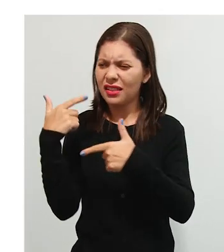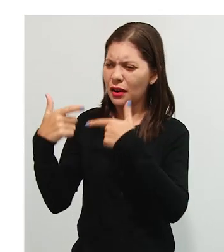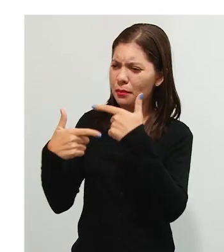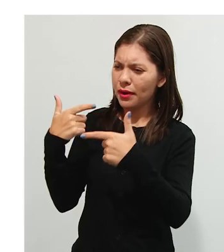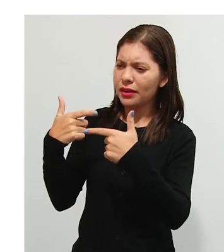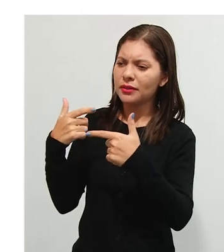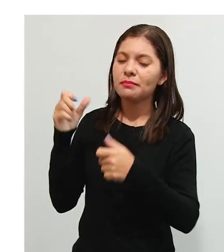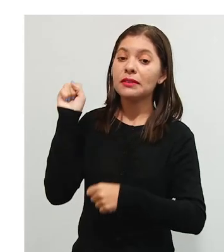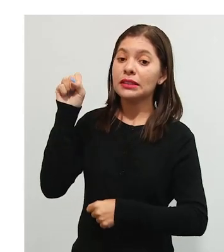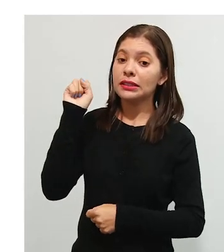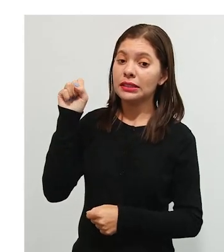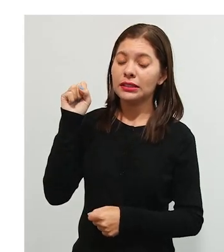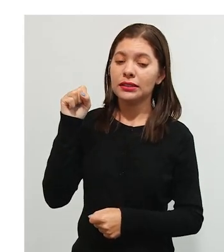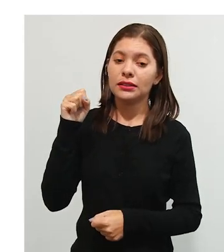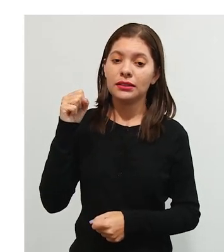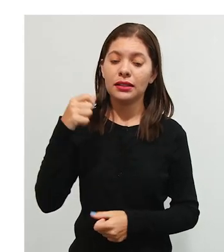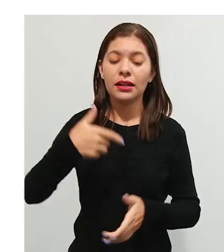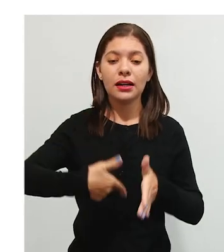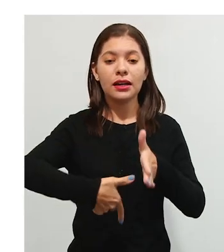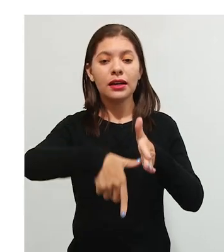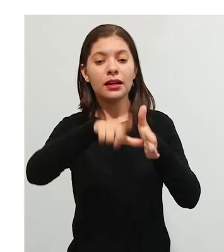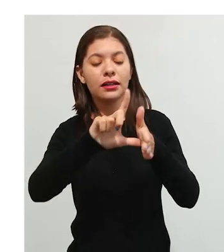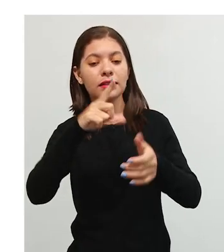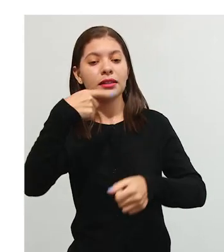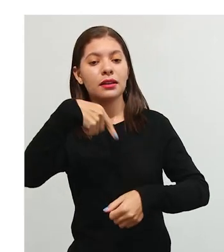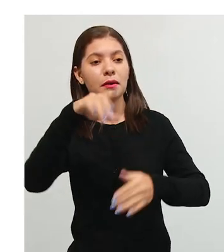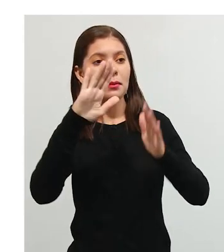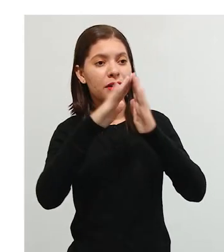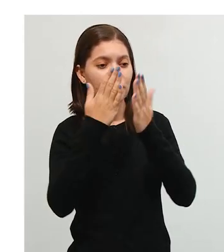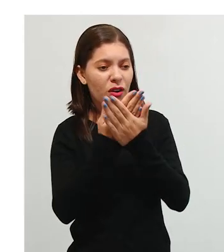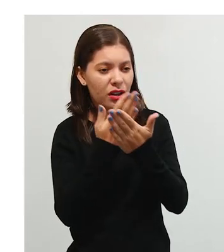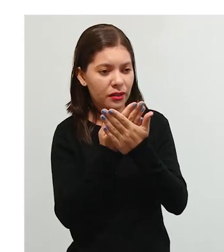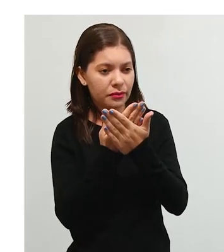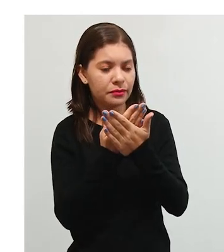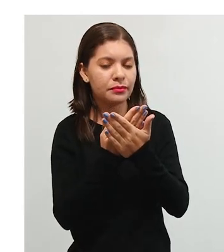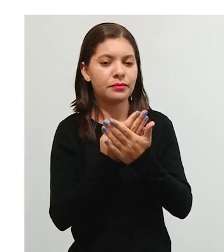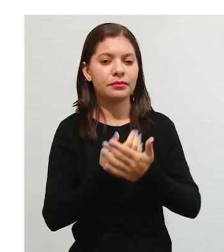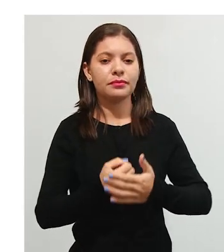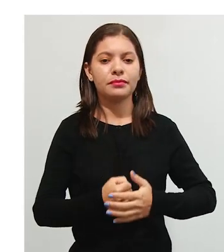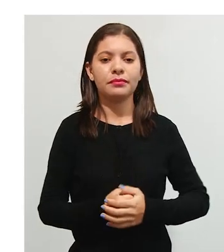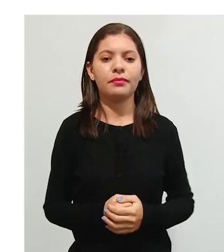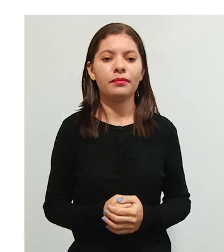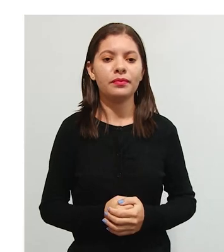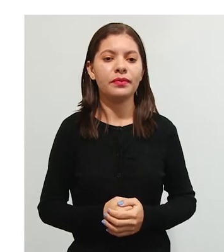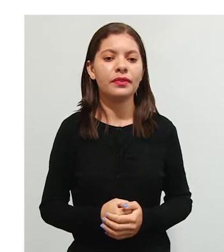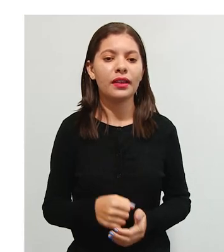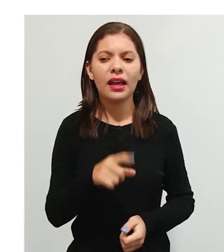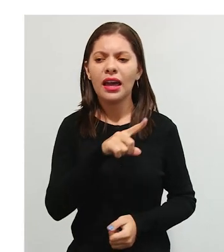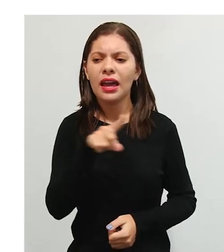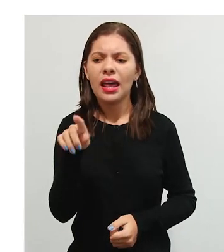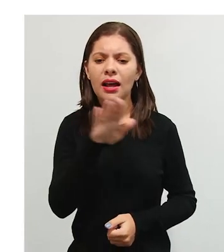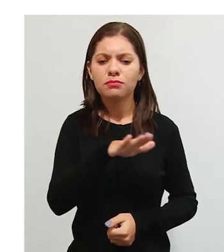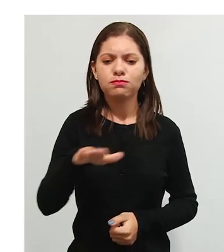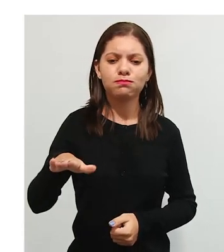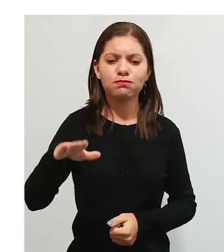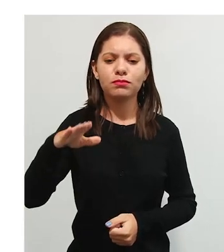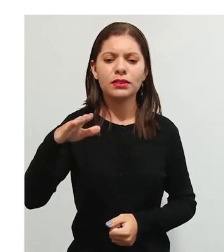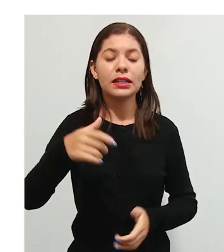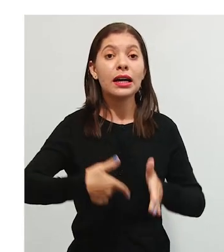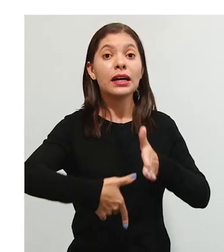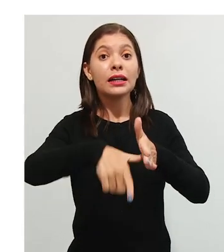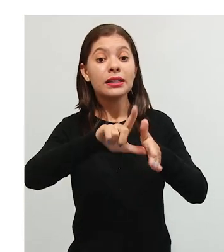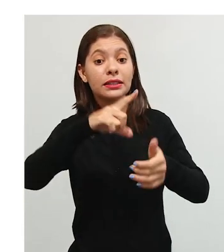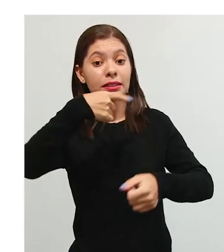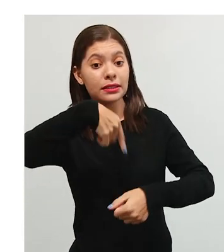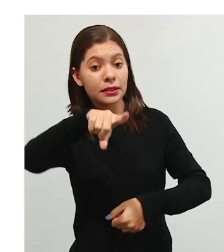condução pra ir pra escola, E viram adultos nos carros. Então, elas iam para a escola como nós. E agora, tem